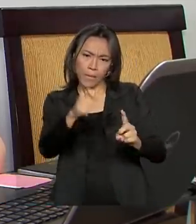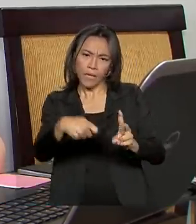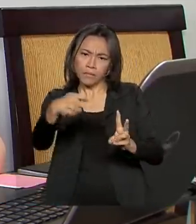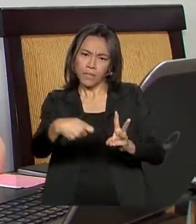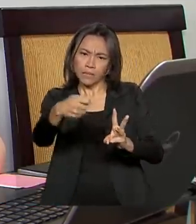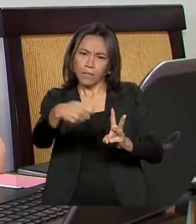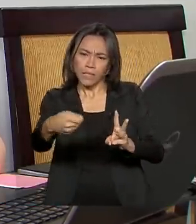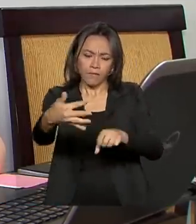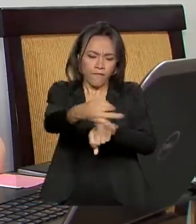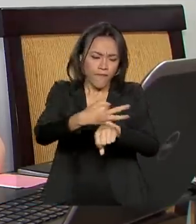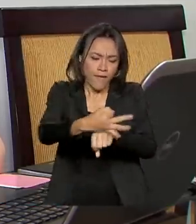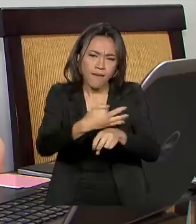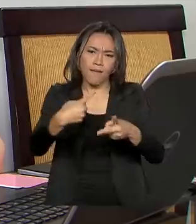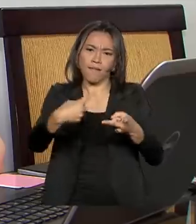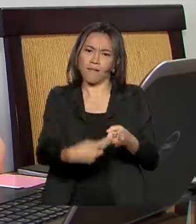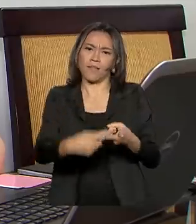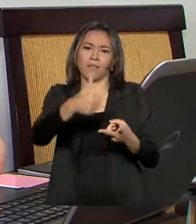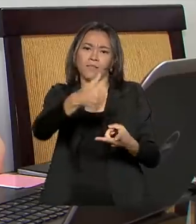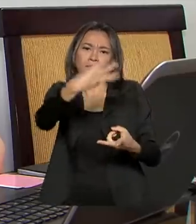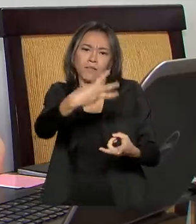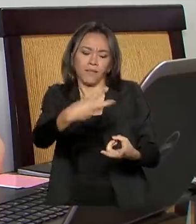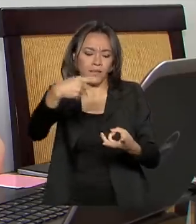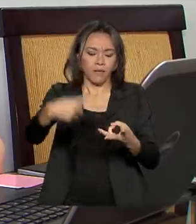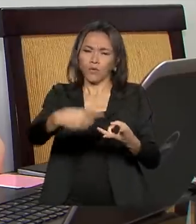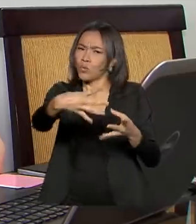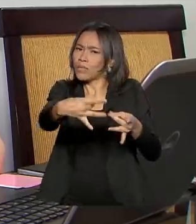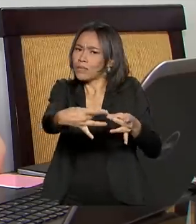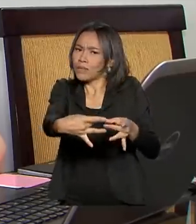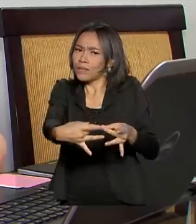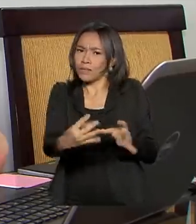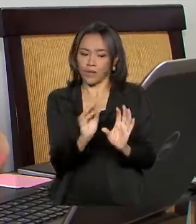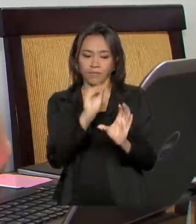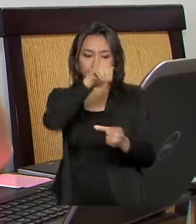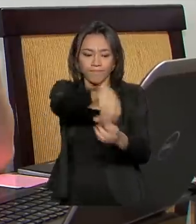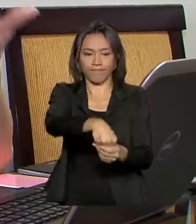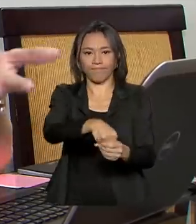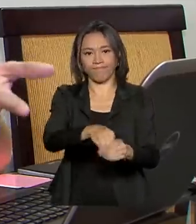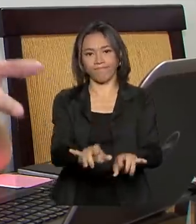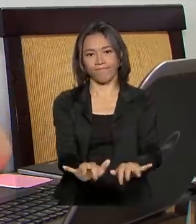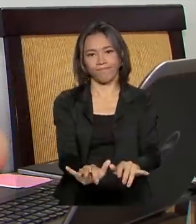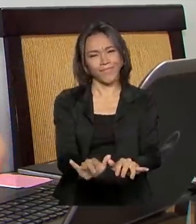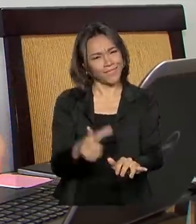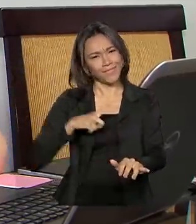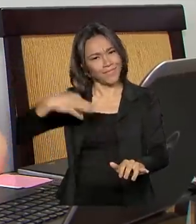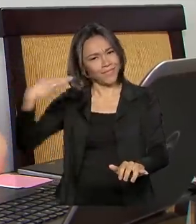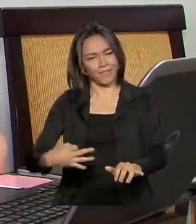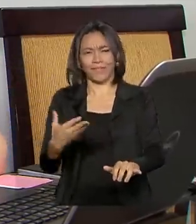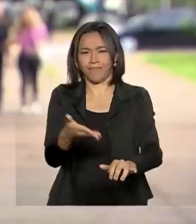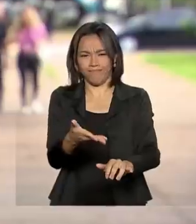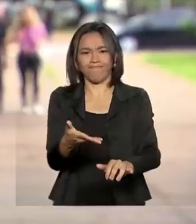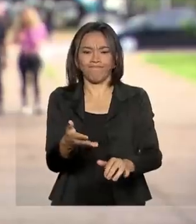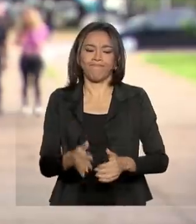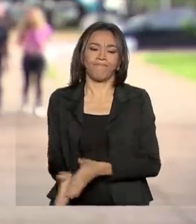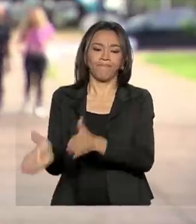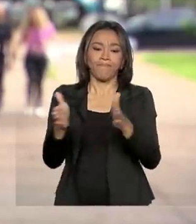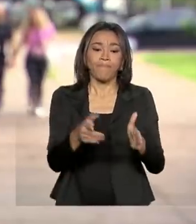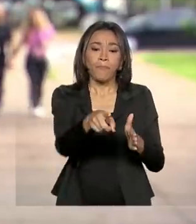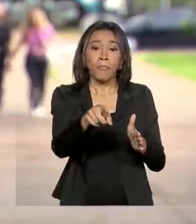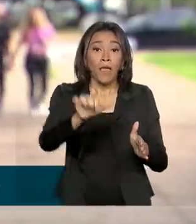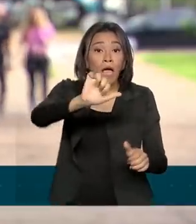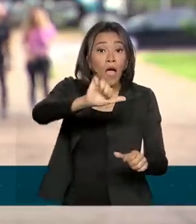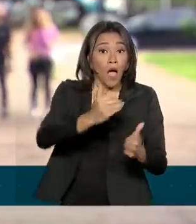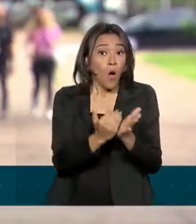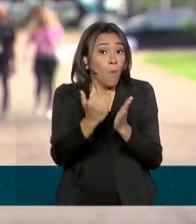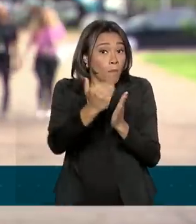tudo, férias, 13º, pagamentos, então fica tudo certinho. gente tem certeza que está certo, né? A alteração de